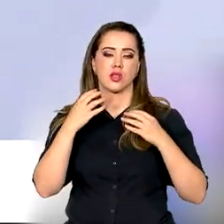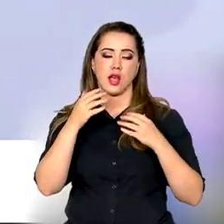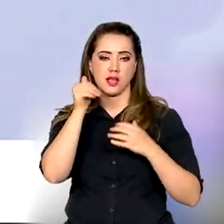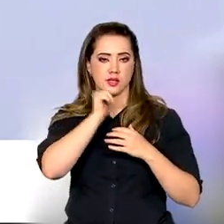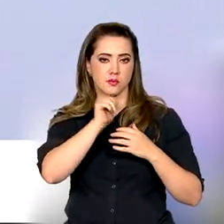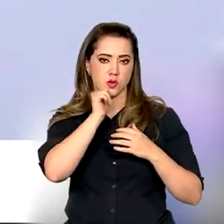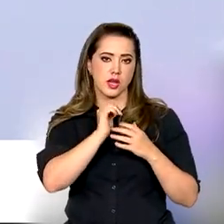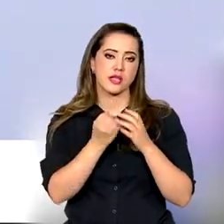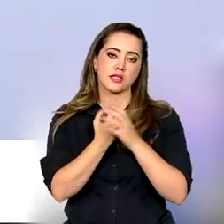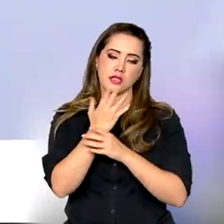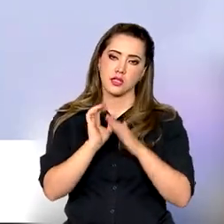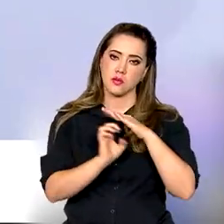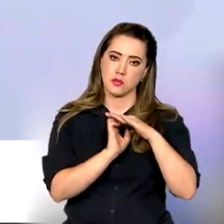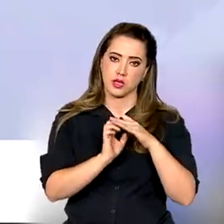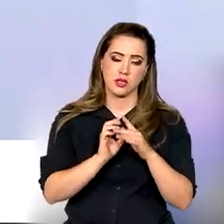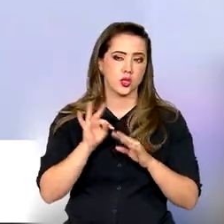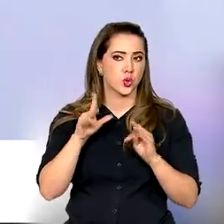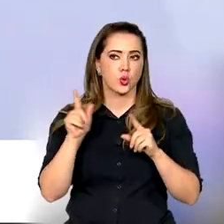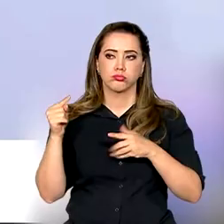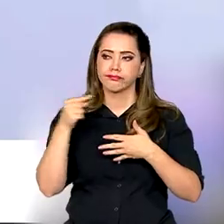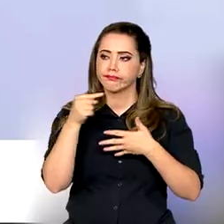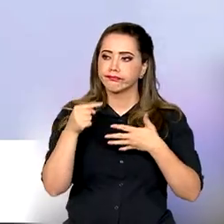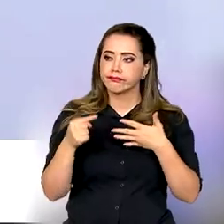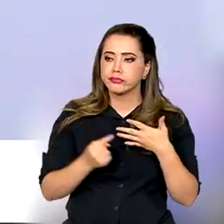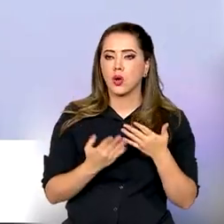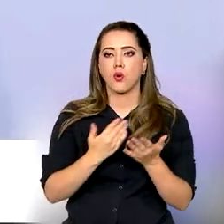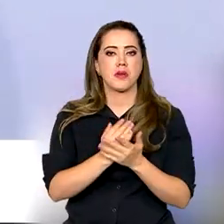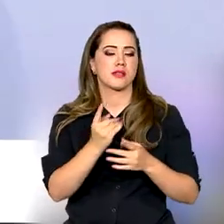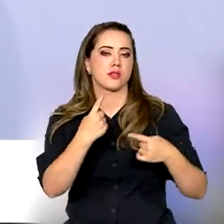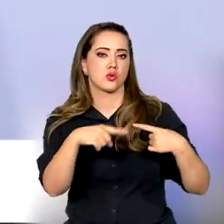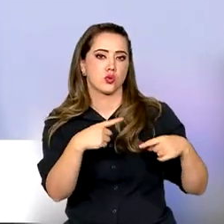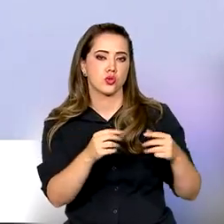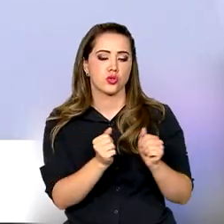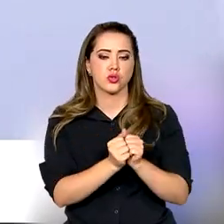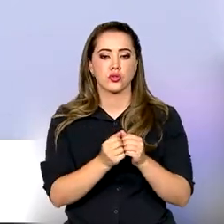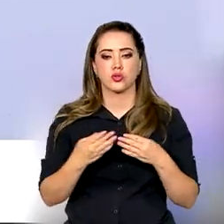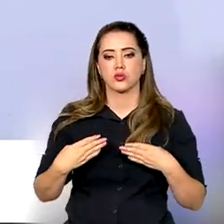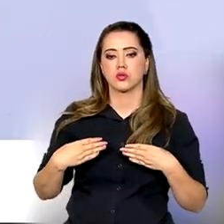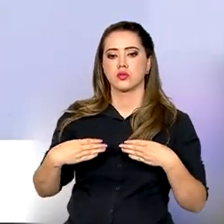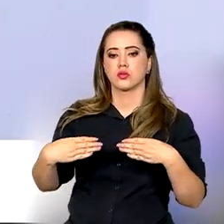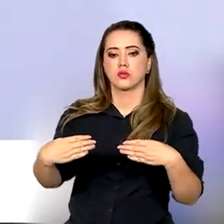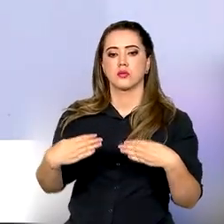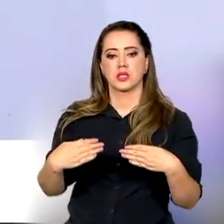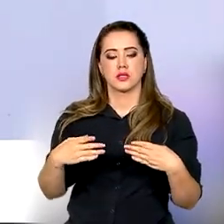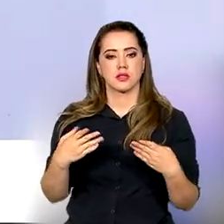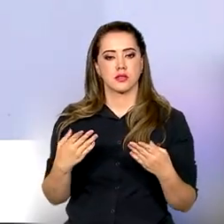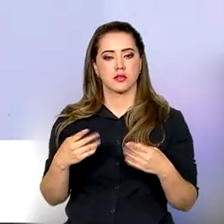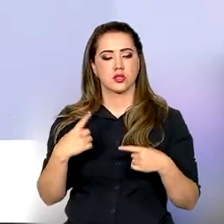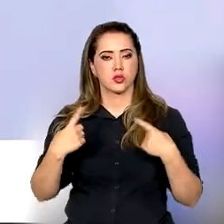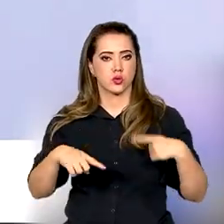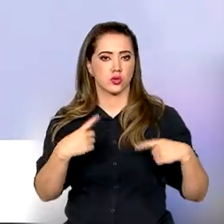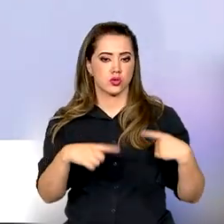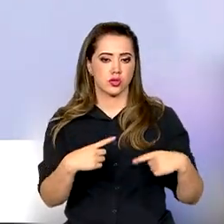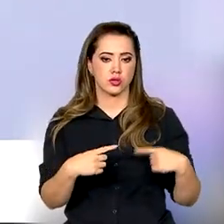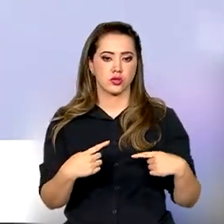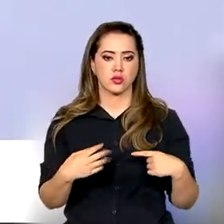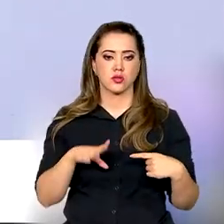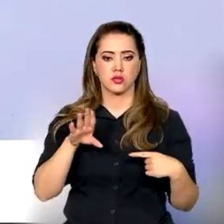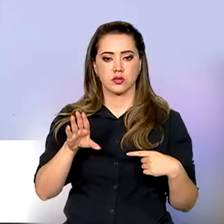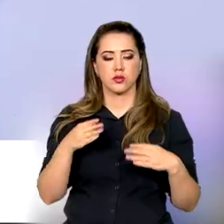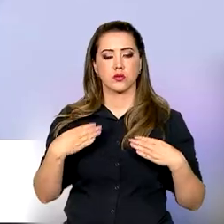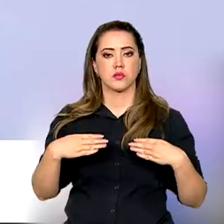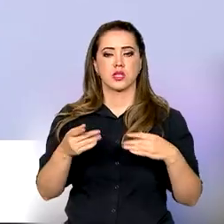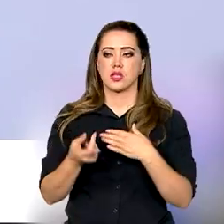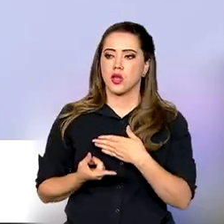empreendedoras. Todas as formas, desde discutir com o Ministério da